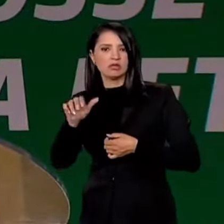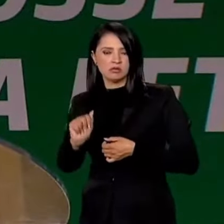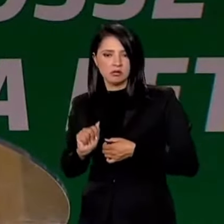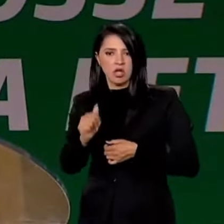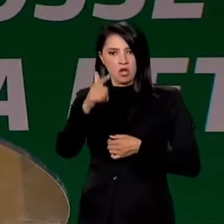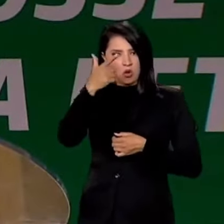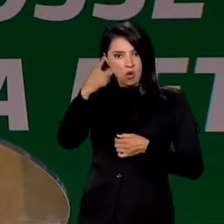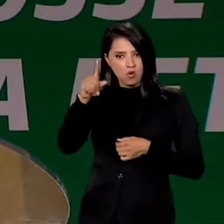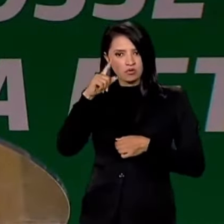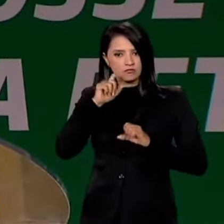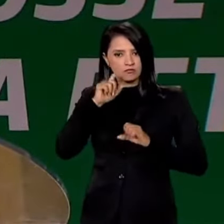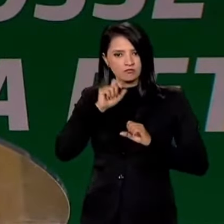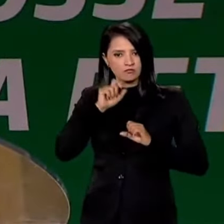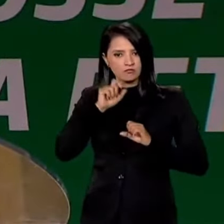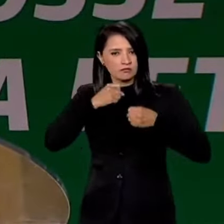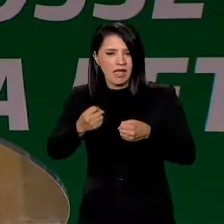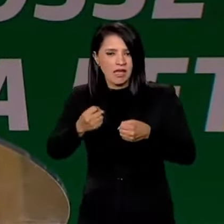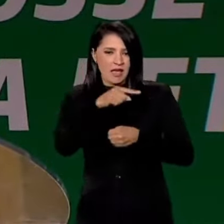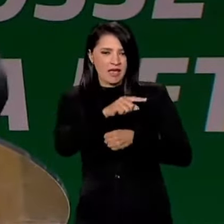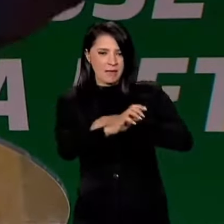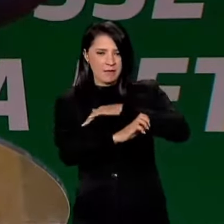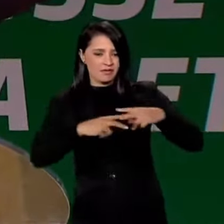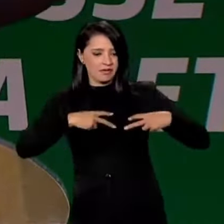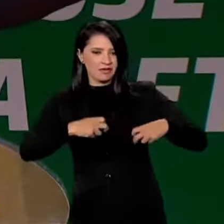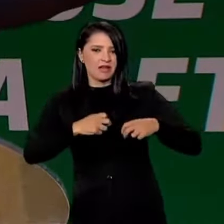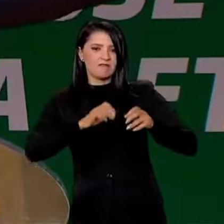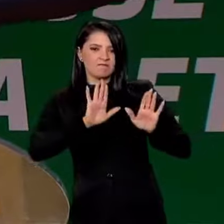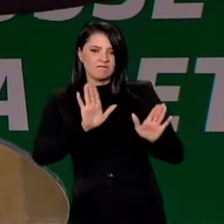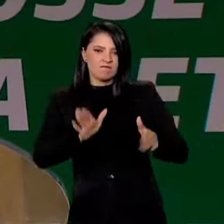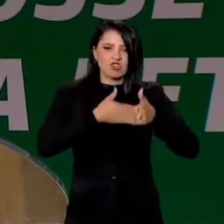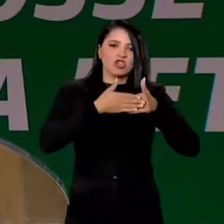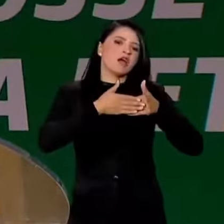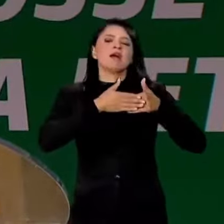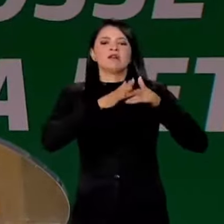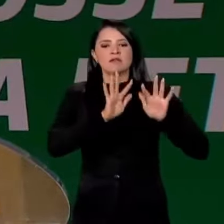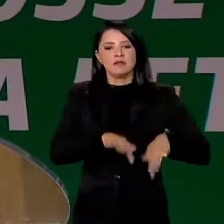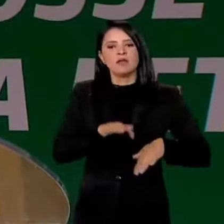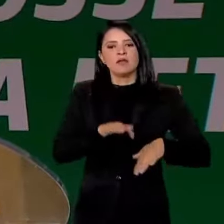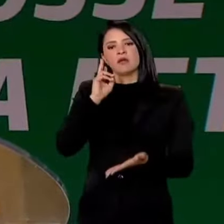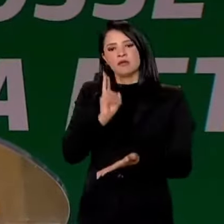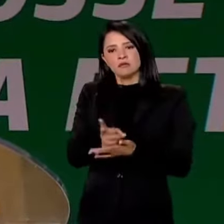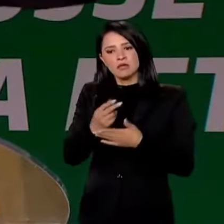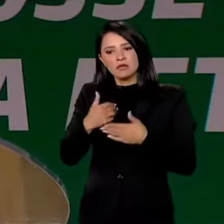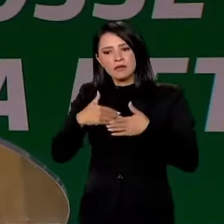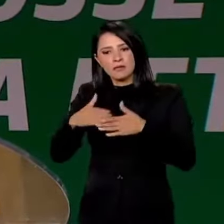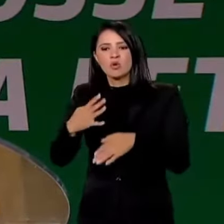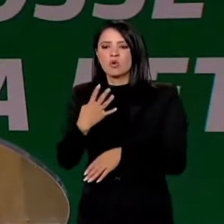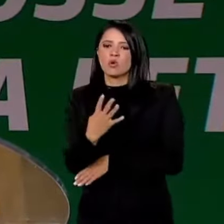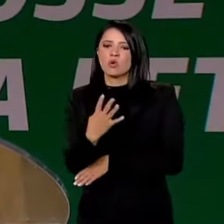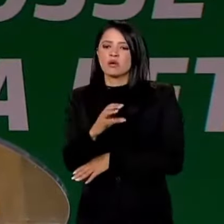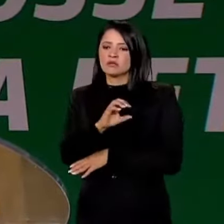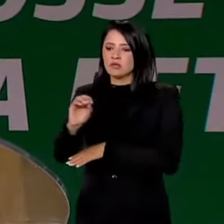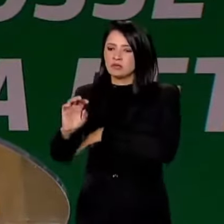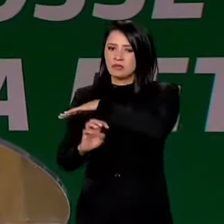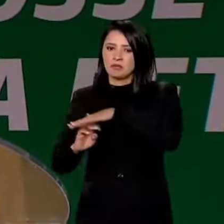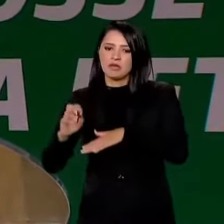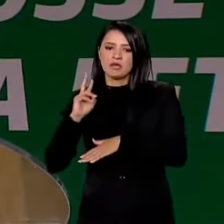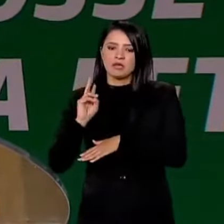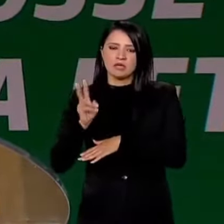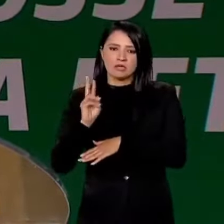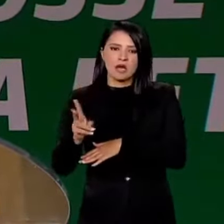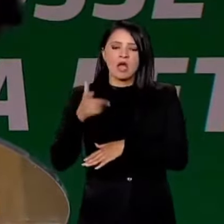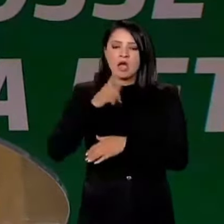o fim da Petrobras, é os mesmos que abriram 400 empresas de importação de